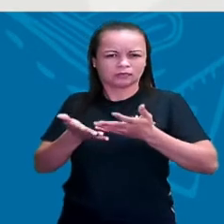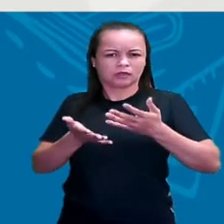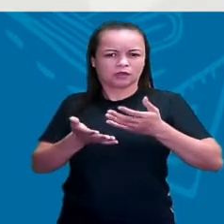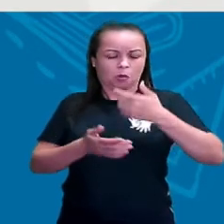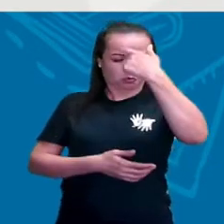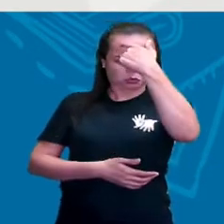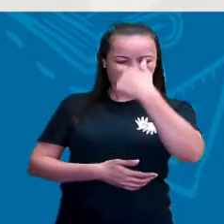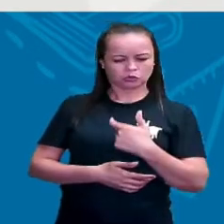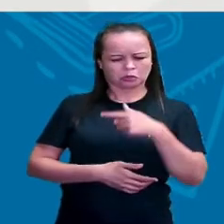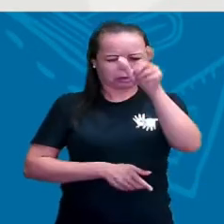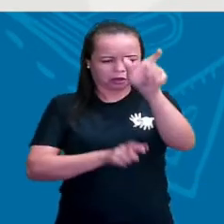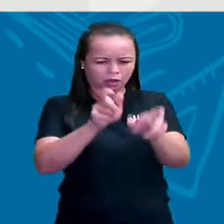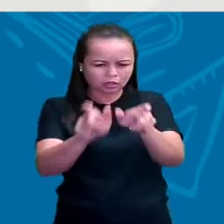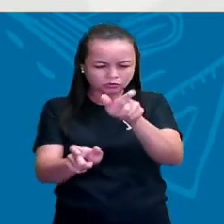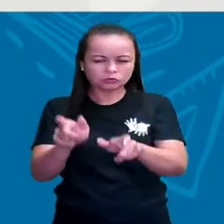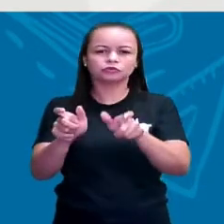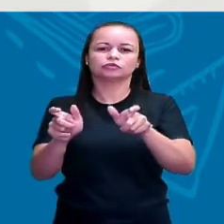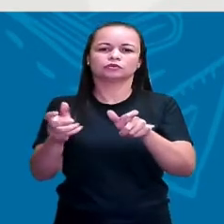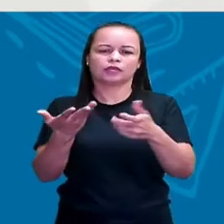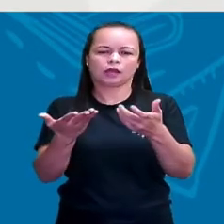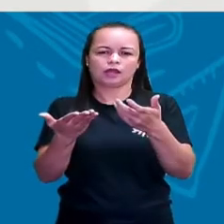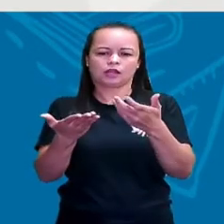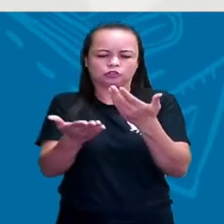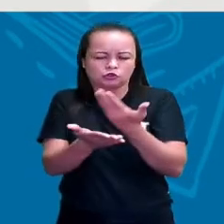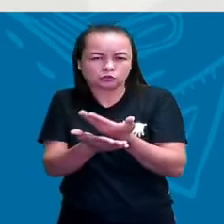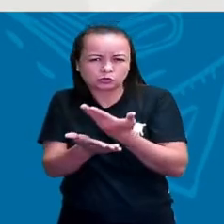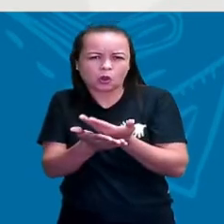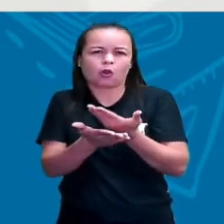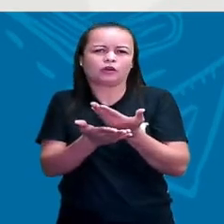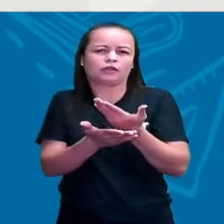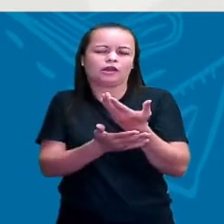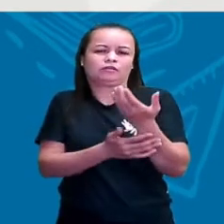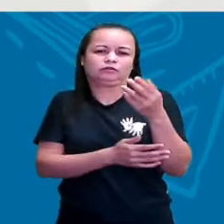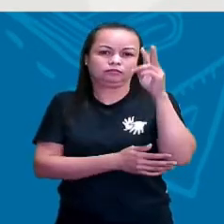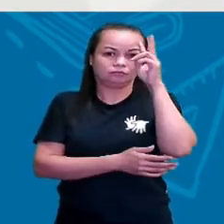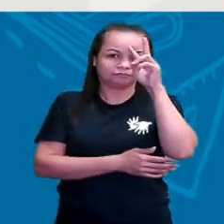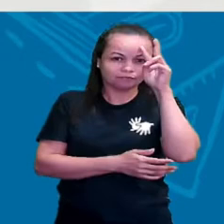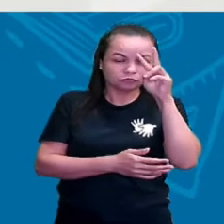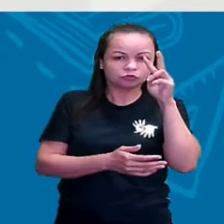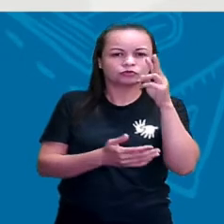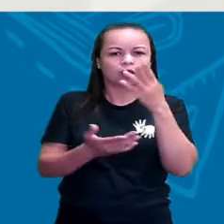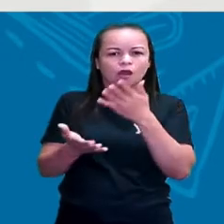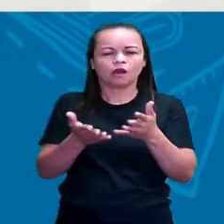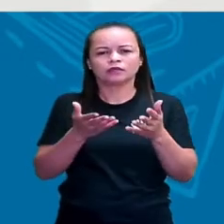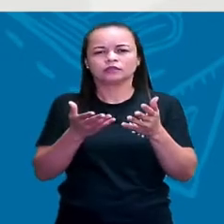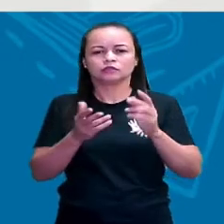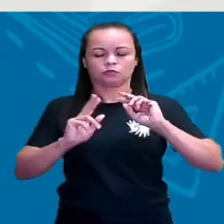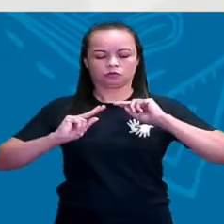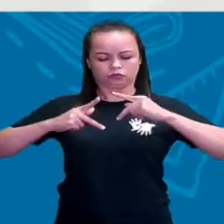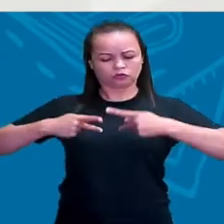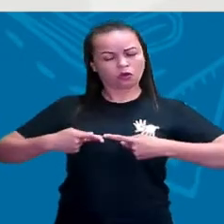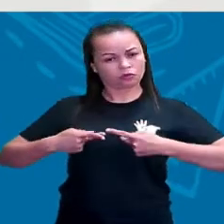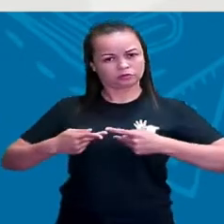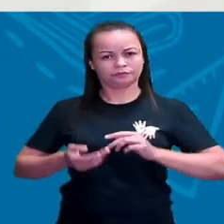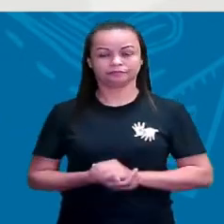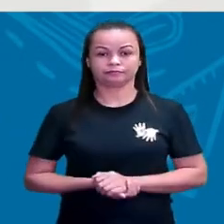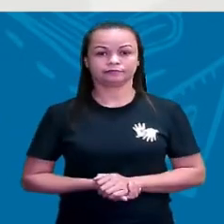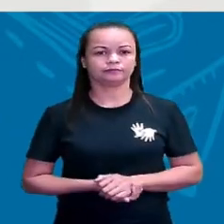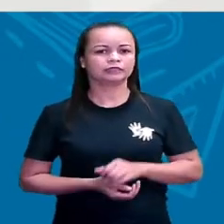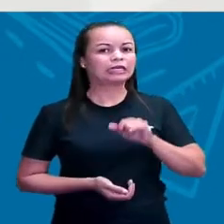história, né, o sujeito que a história estuda, somos nós, os seres humanos. Se não